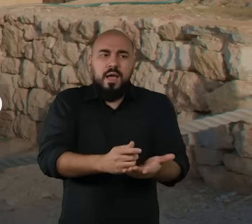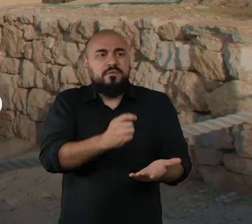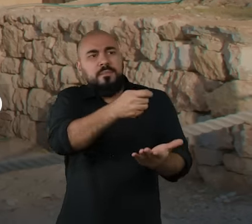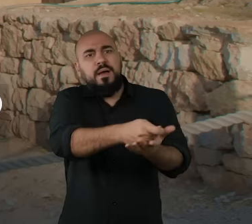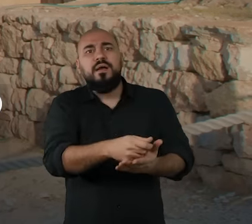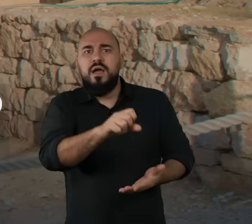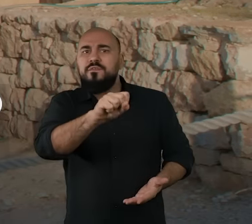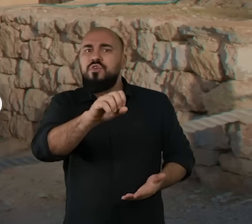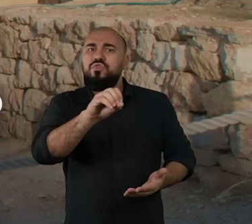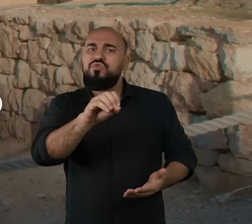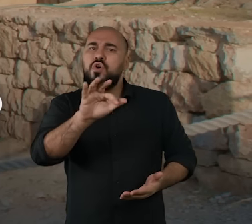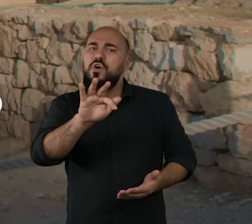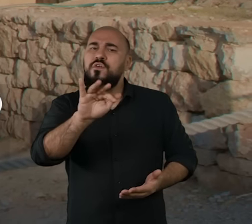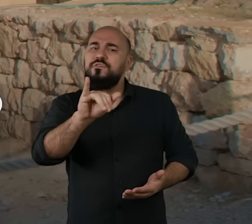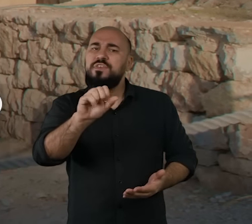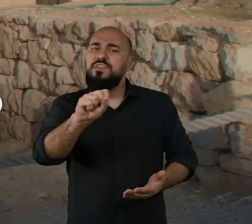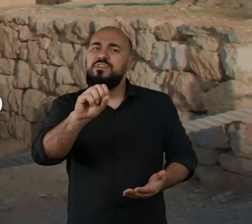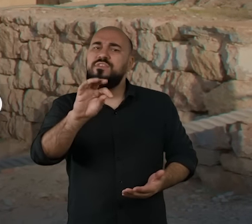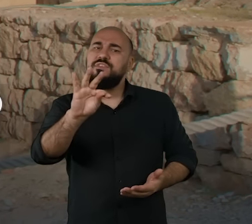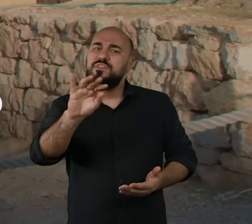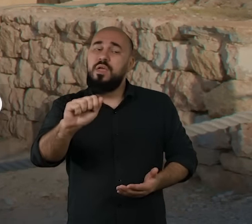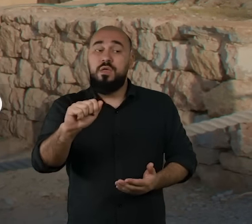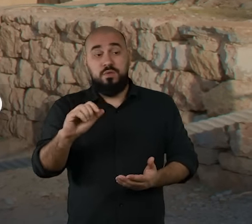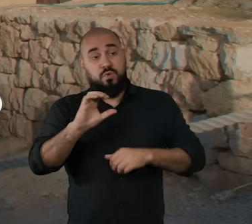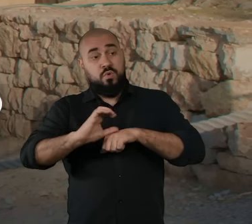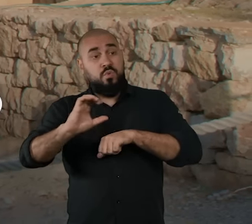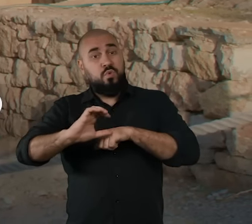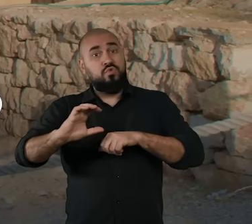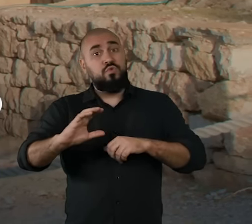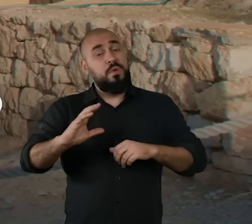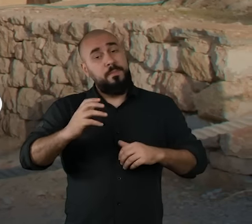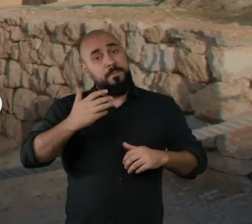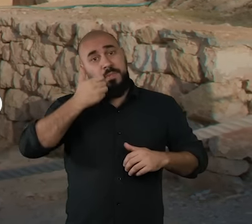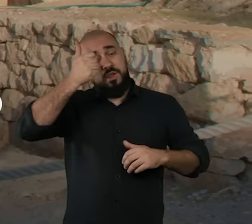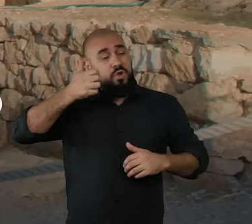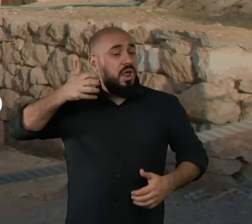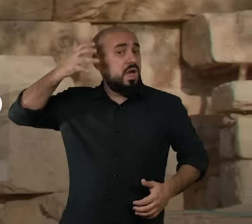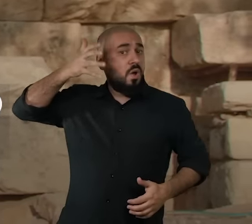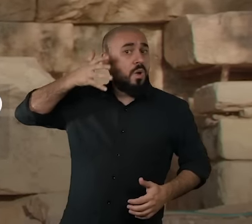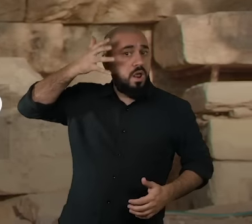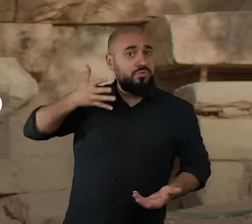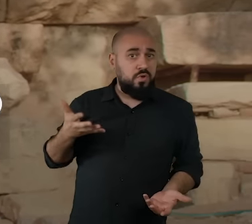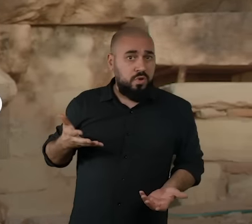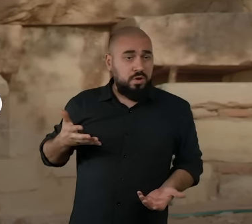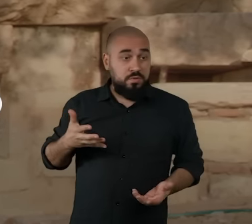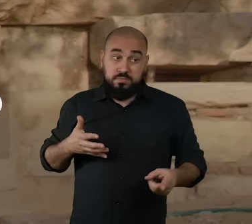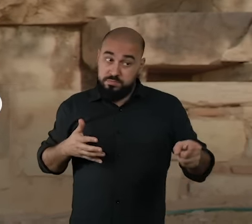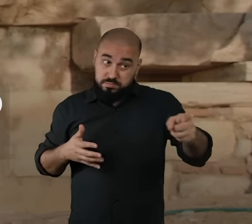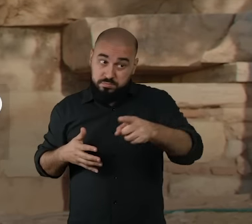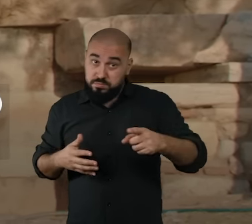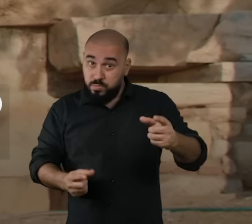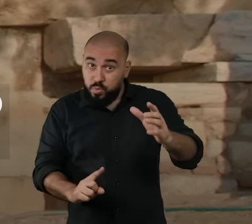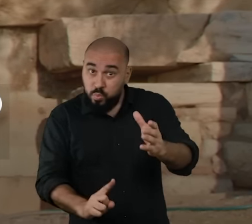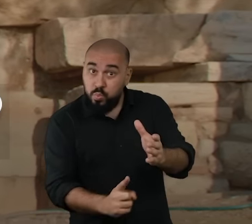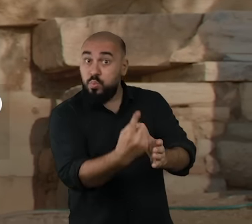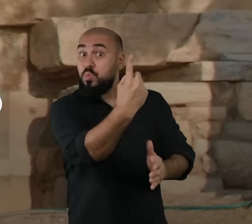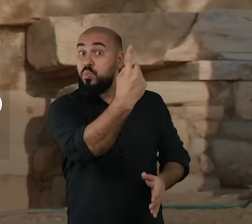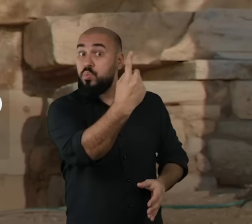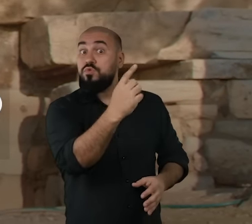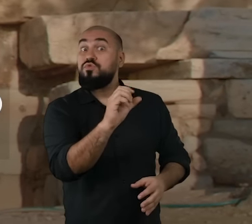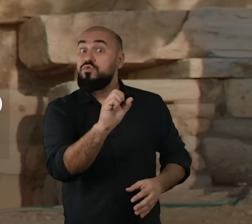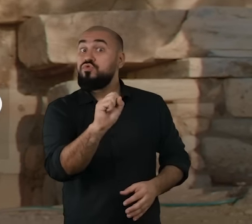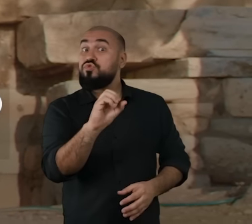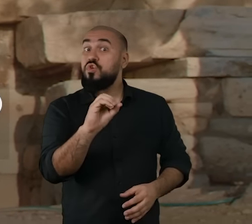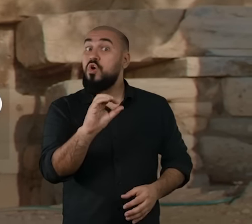para ter, por exemplo, um curso que pudesse melhorar a sua oratória. Mas entre os sofistas surgiu um